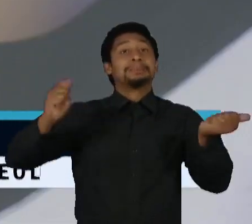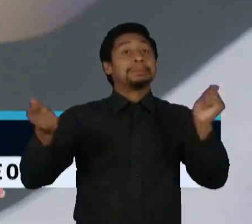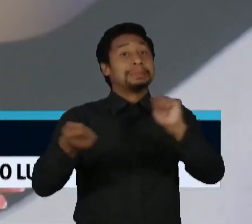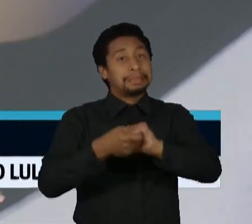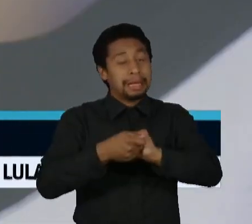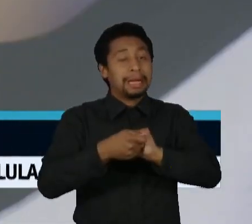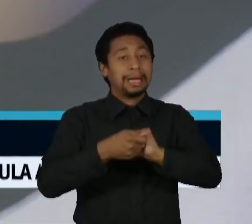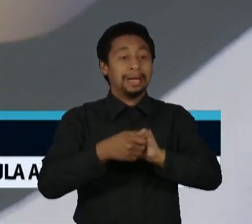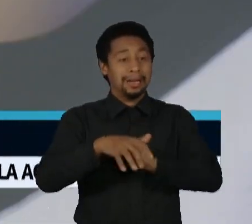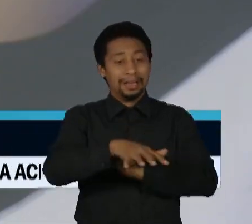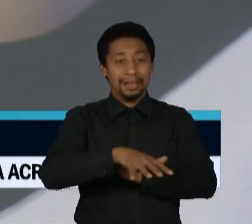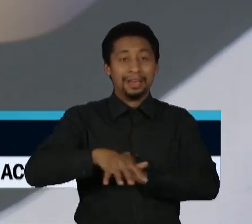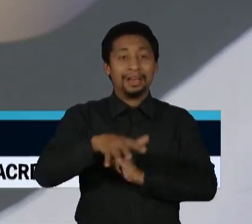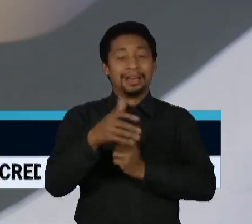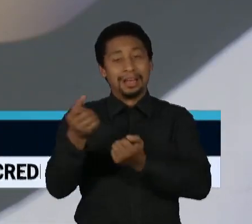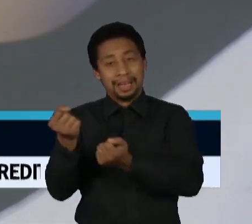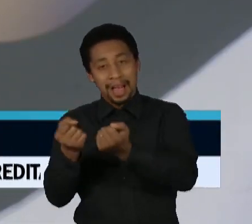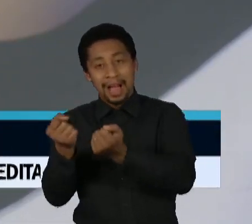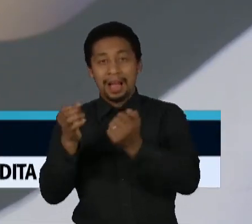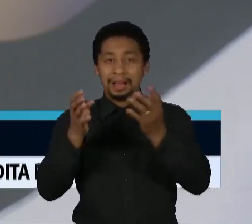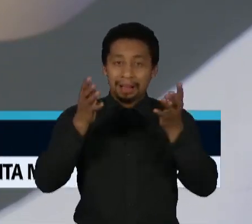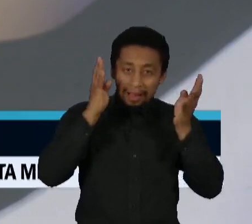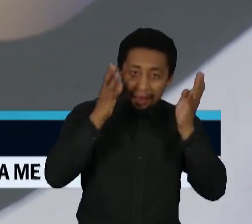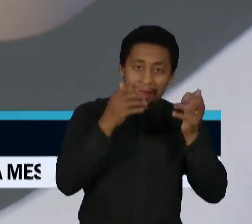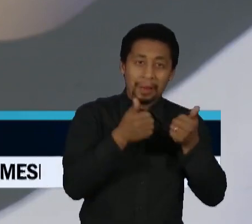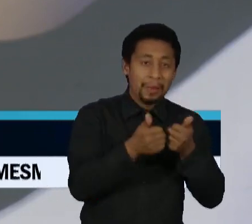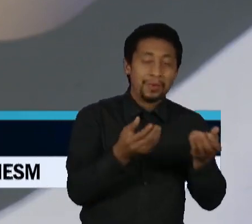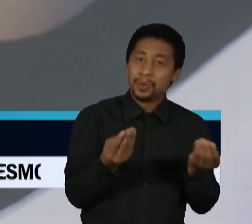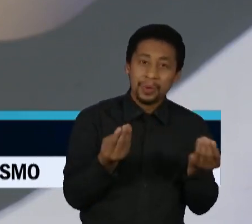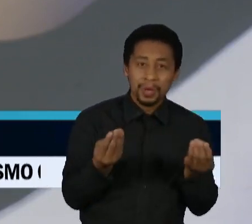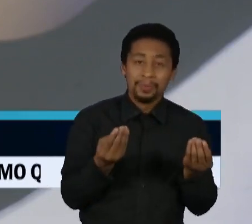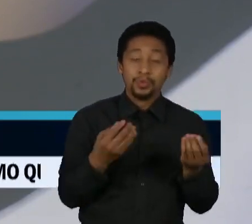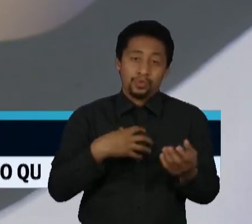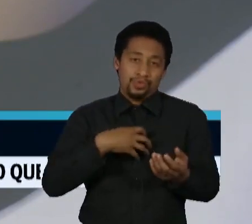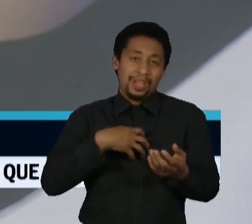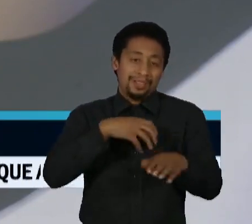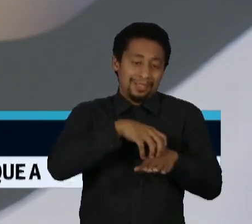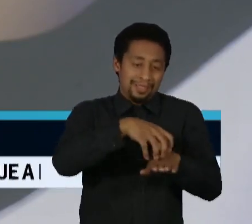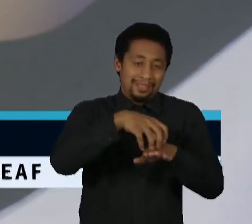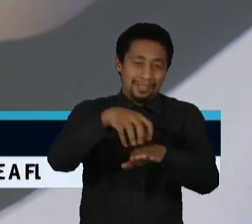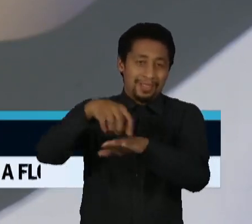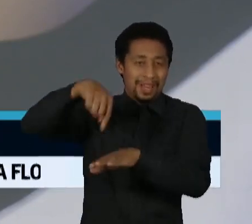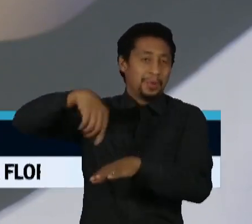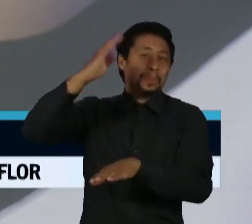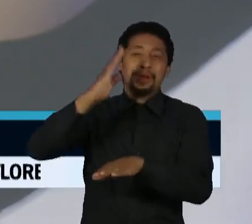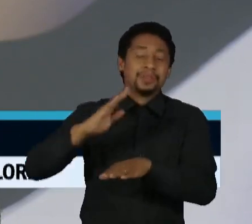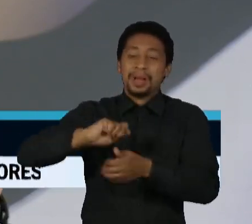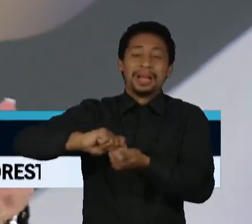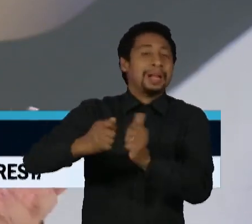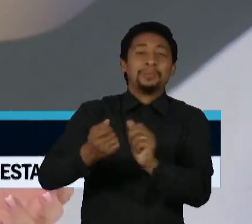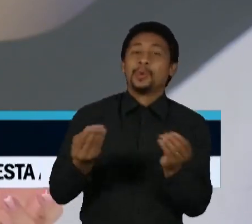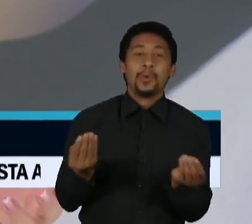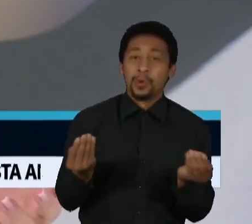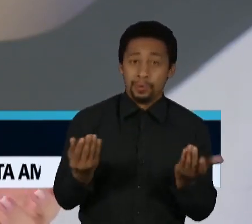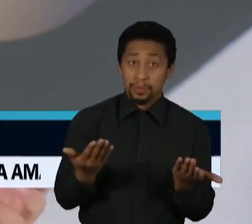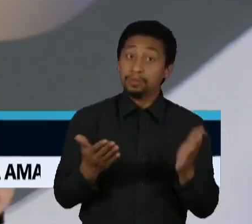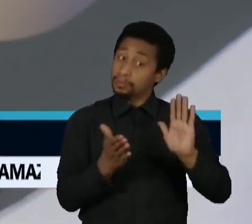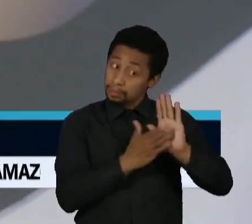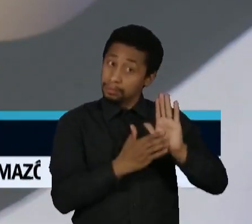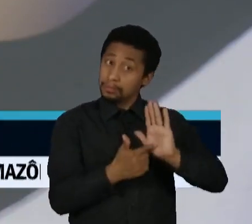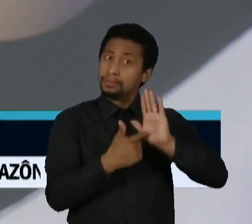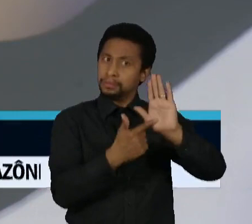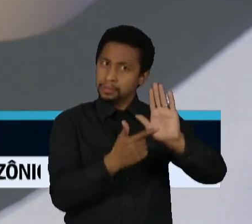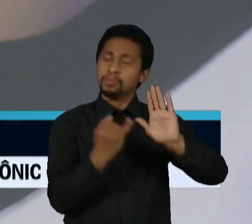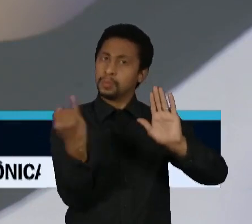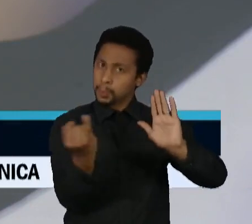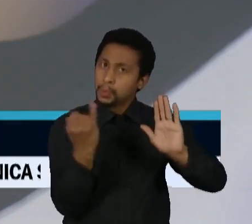transportes e logística dentro do Brasil. Porque essa é uma outra parte importante. A gente continua falando de uma política importante.